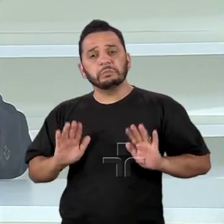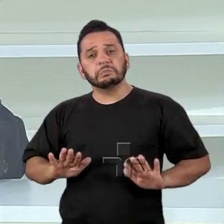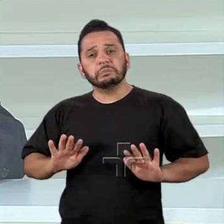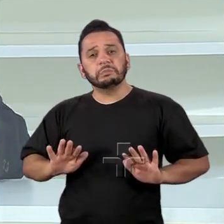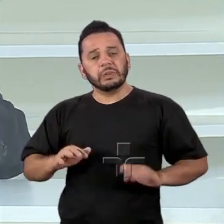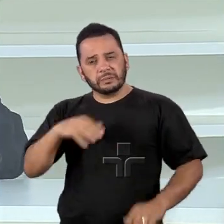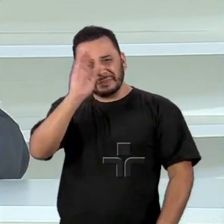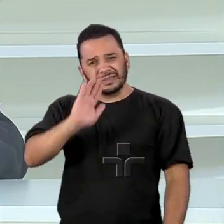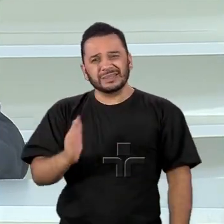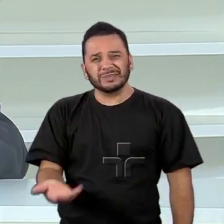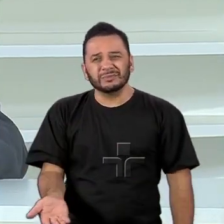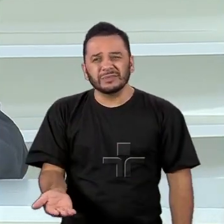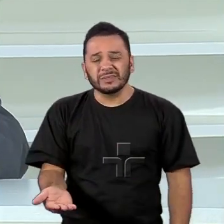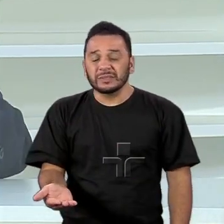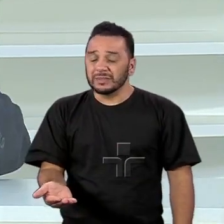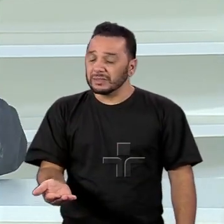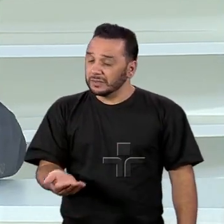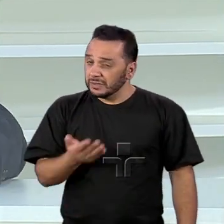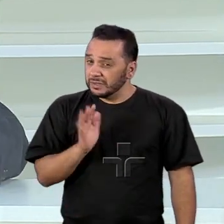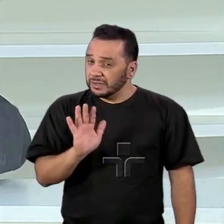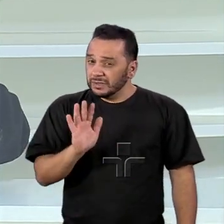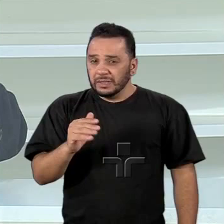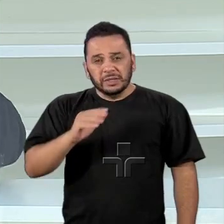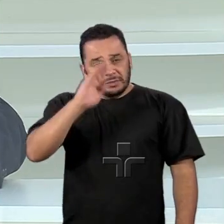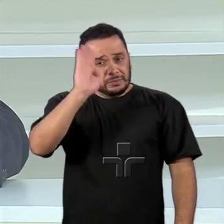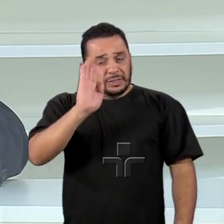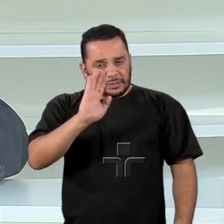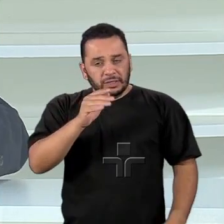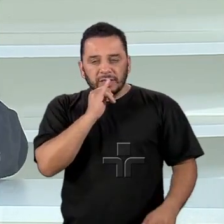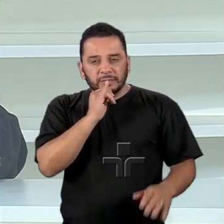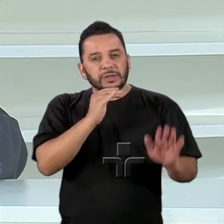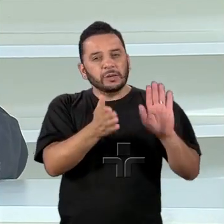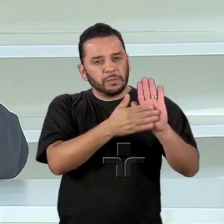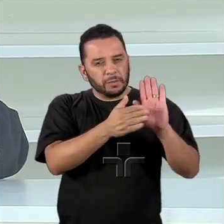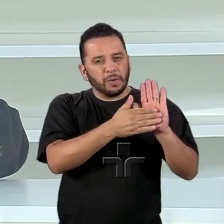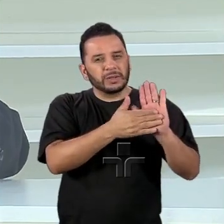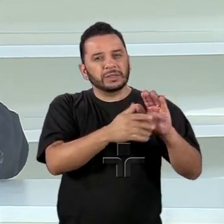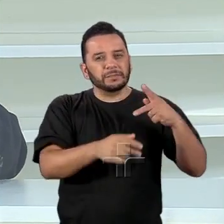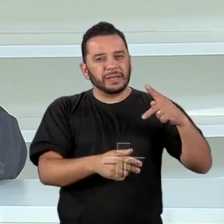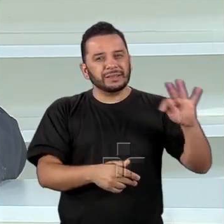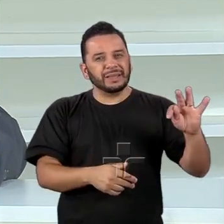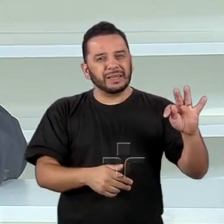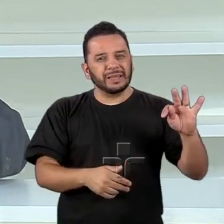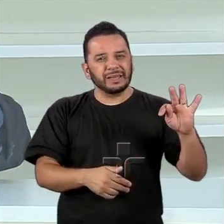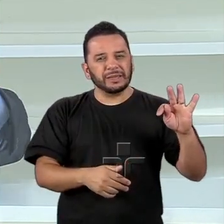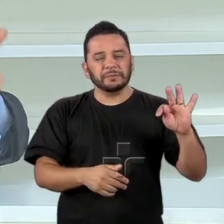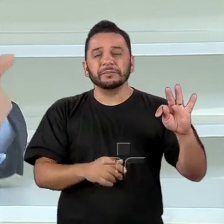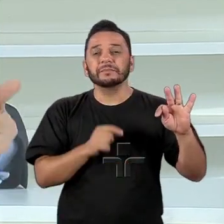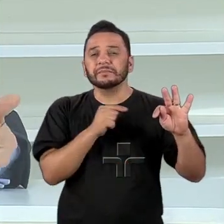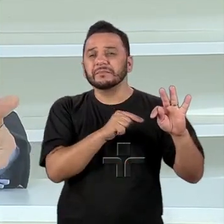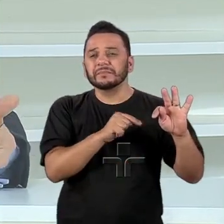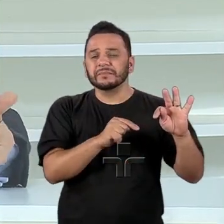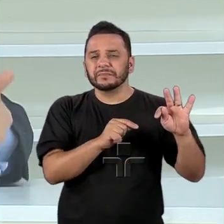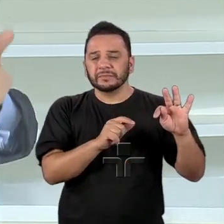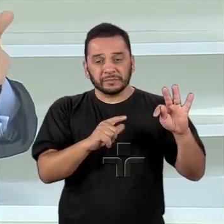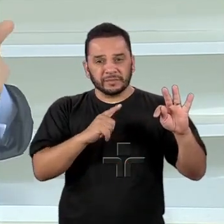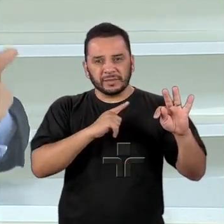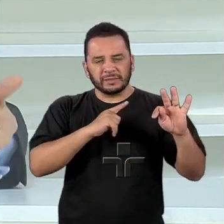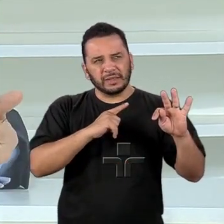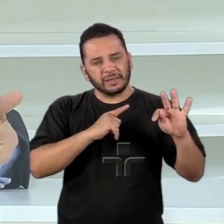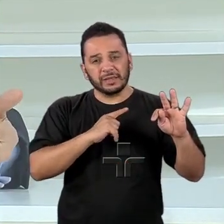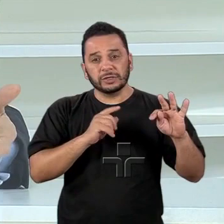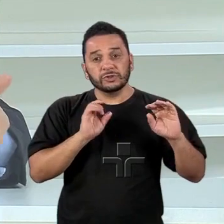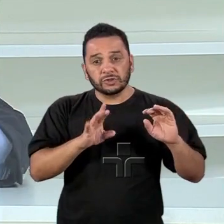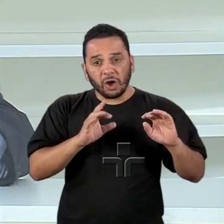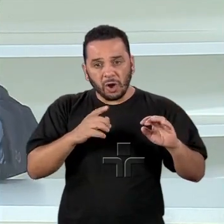não pode ser feita como propõe o programa do PT, com base aqui na região, com